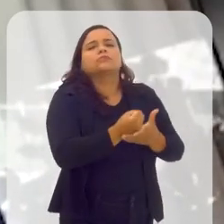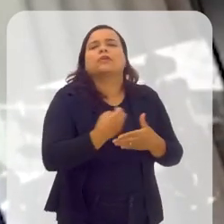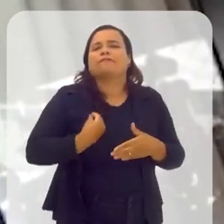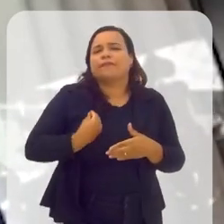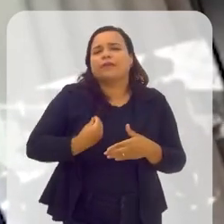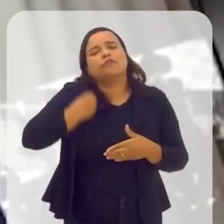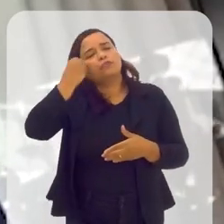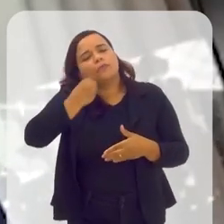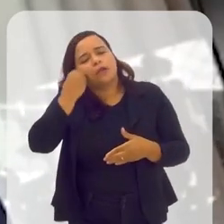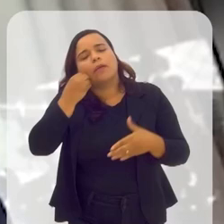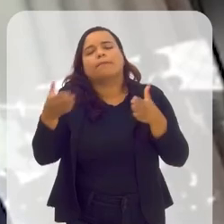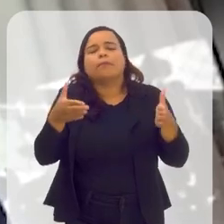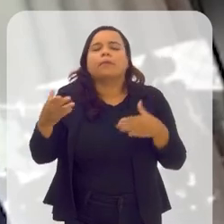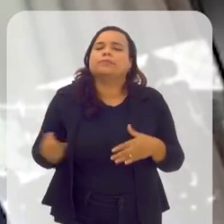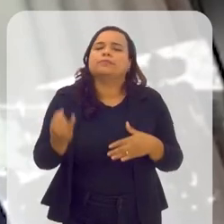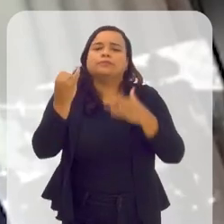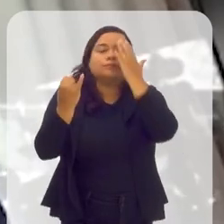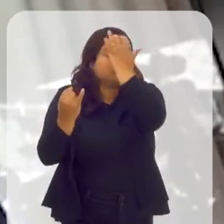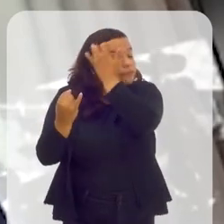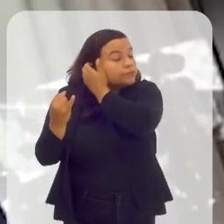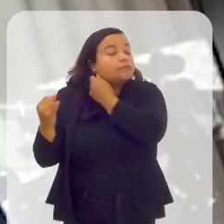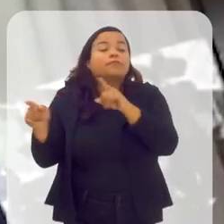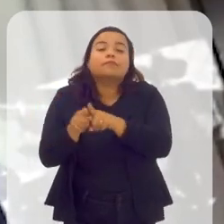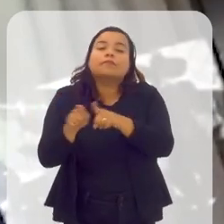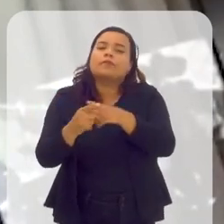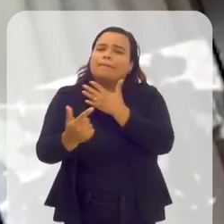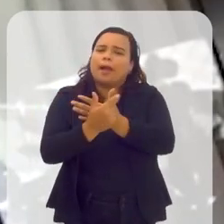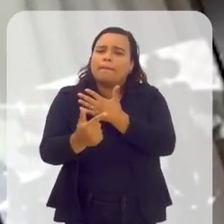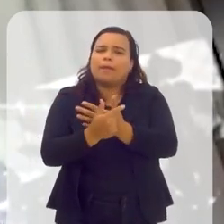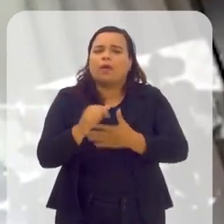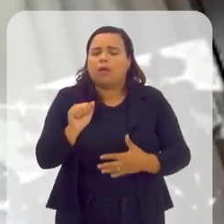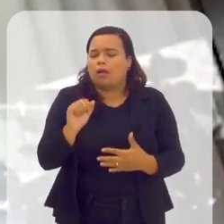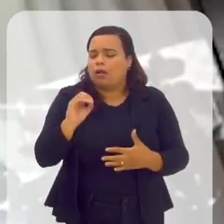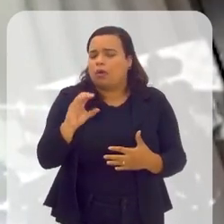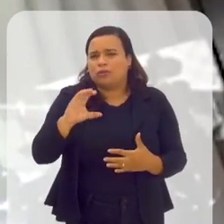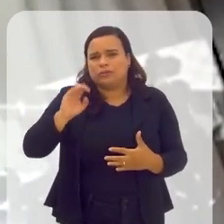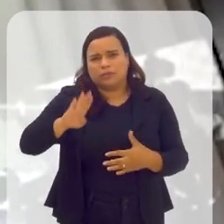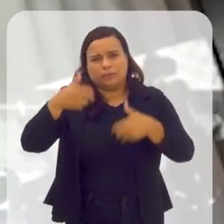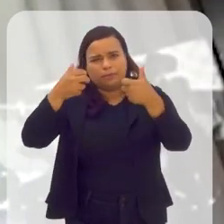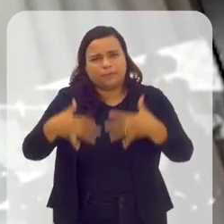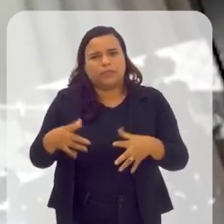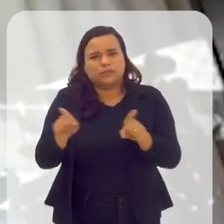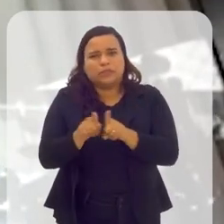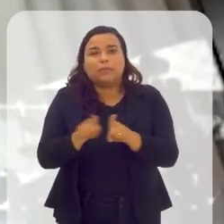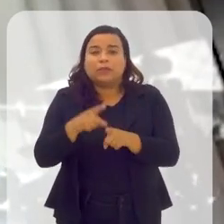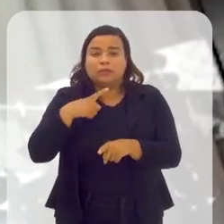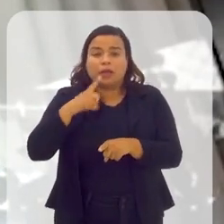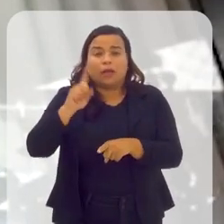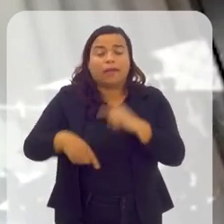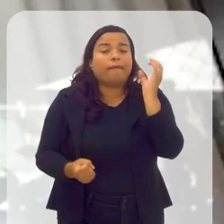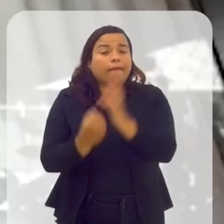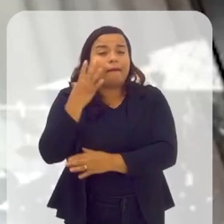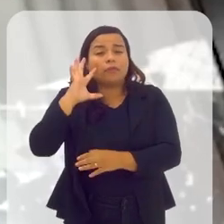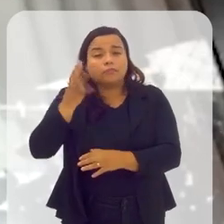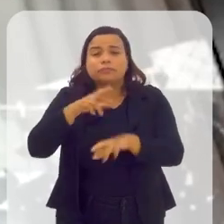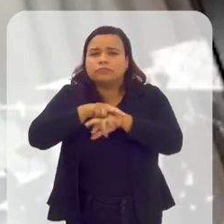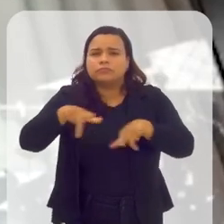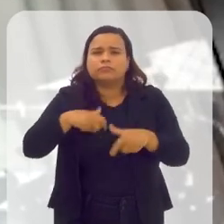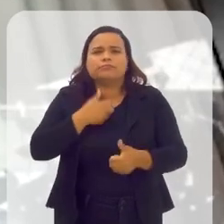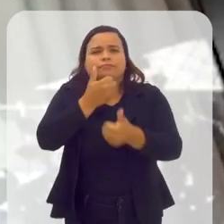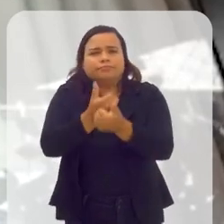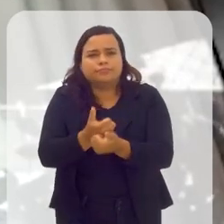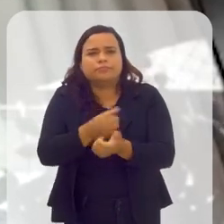cooperativismo, e eu acho que o papel que a OCBC está desenvolvendo é muito de construir soluções, de se aproximar das